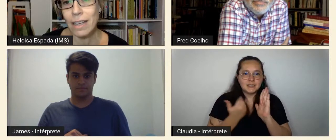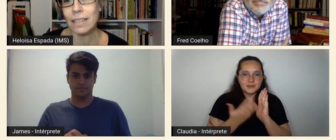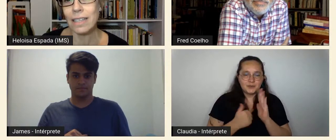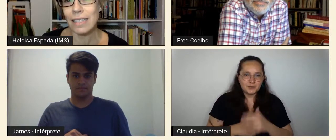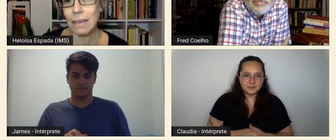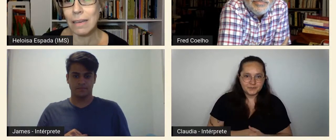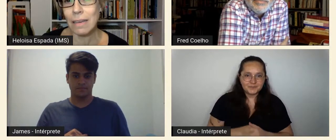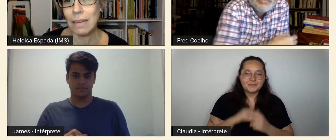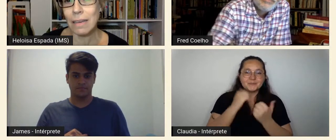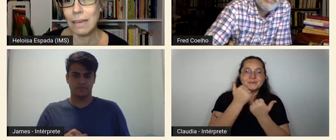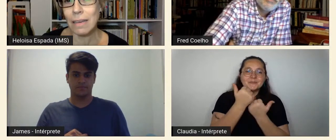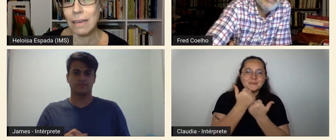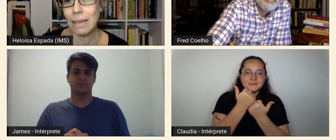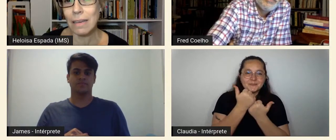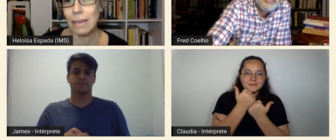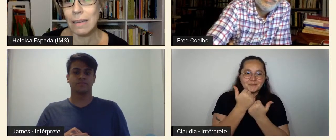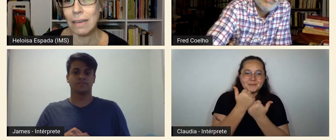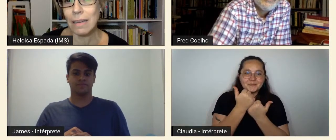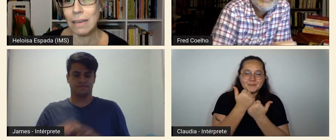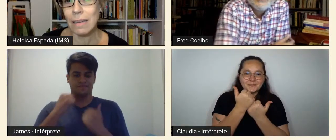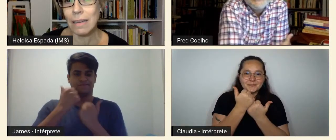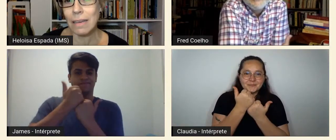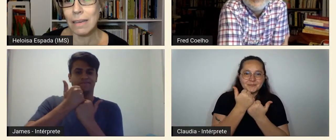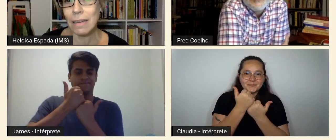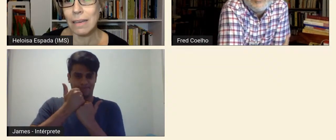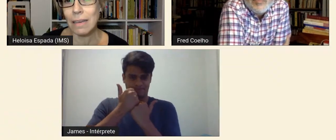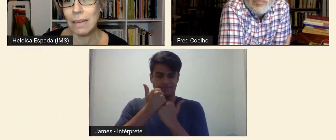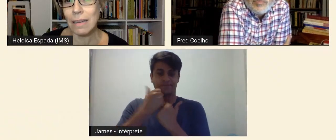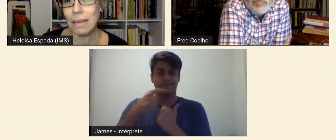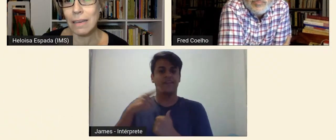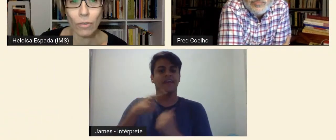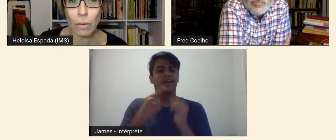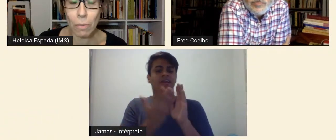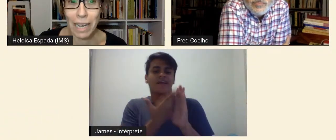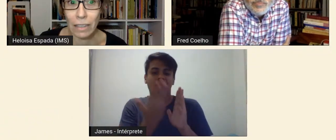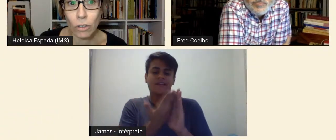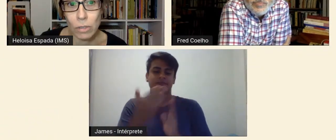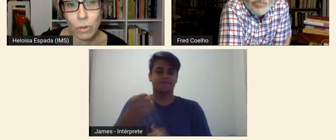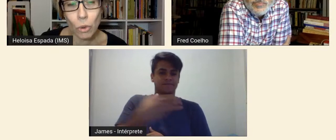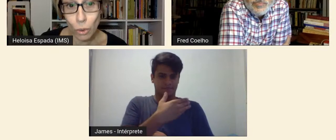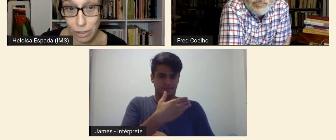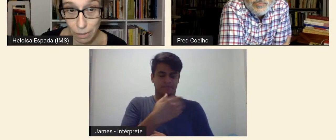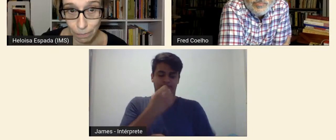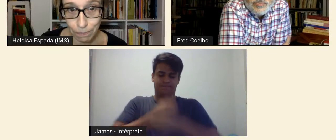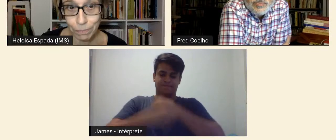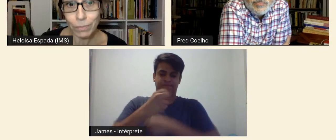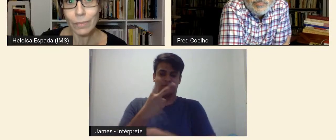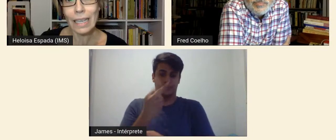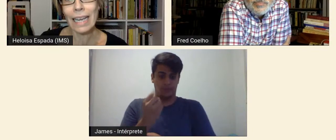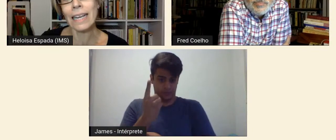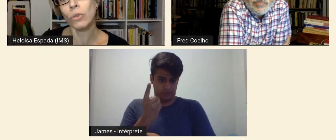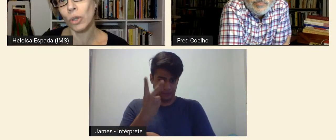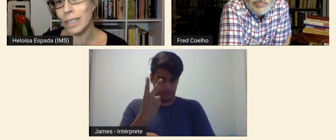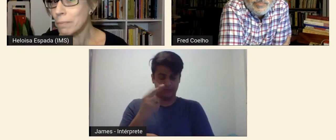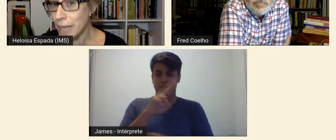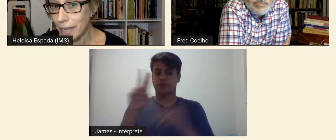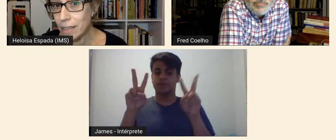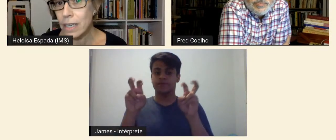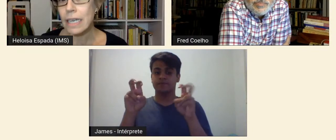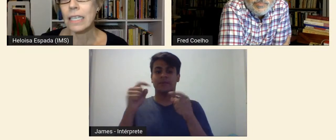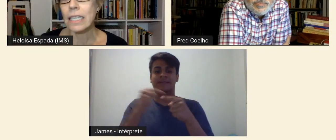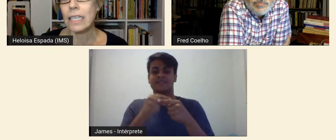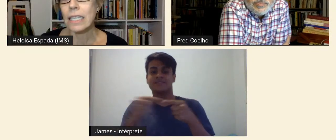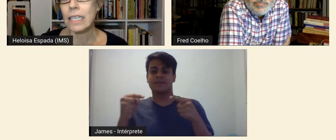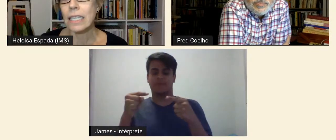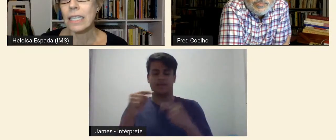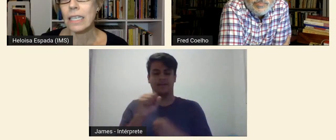memórias da Semana de Arte Moderna de 1922. Isso foi publicado em 2012. Ele é autor também